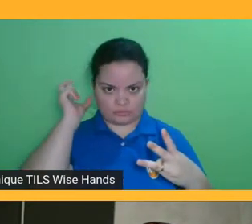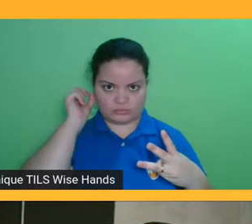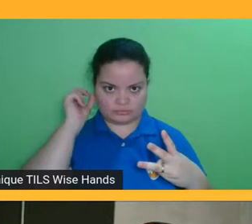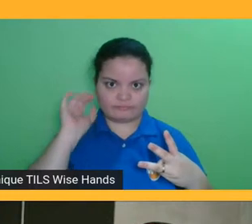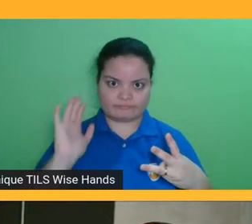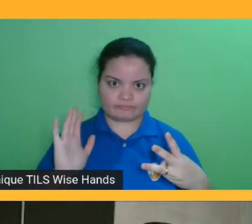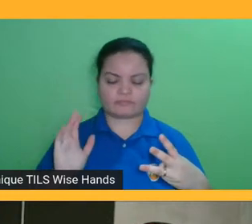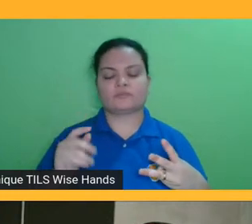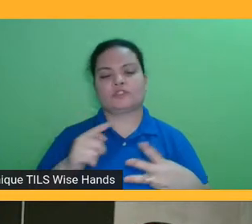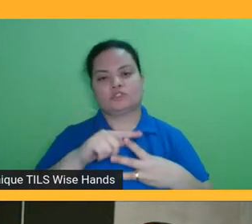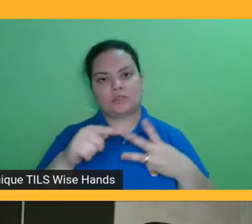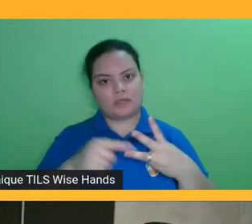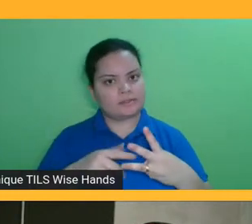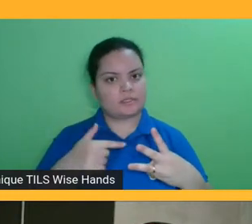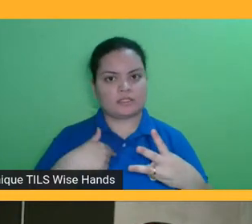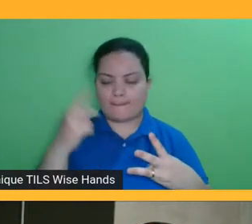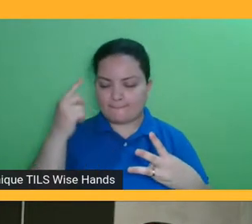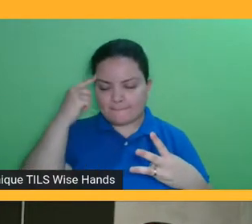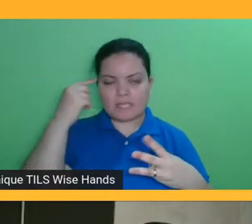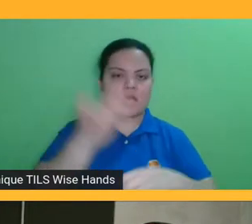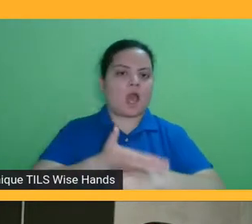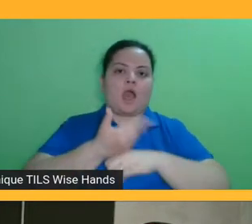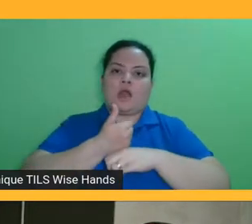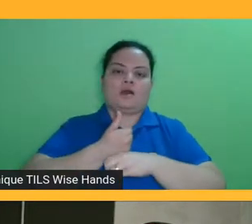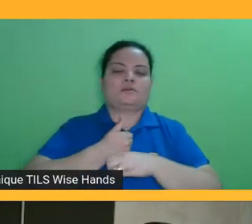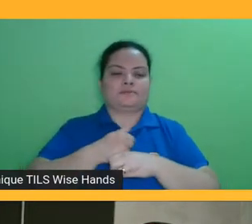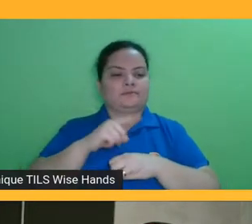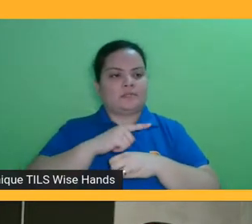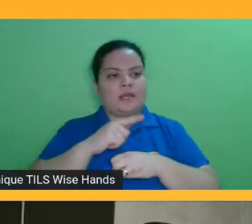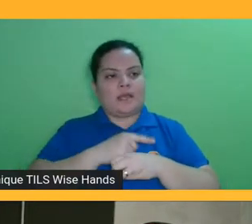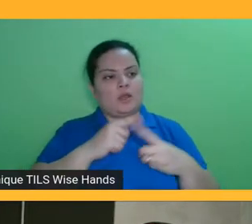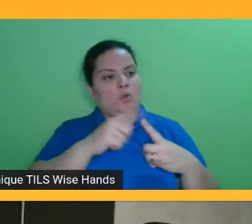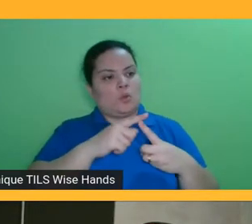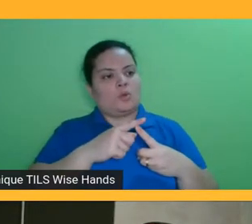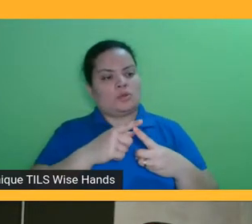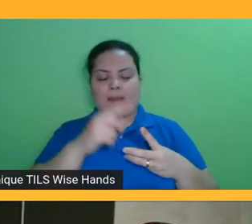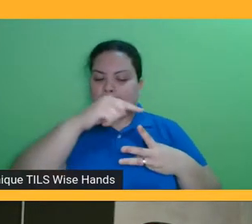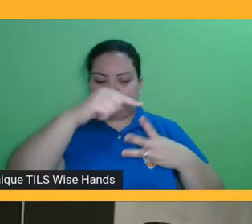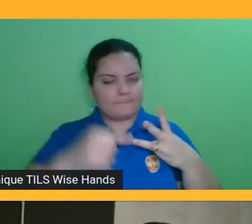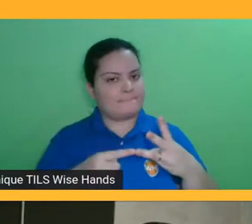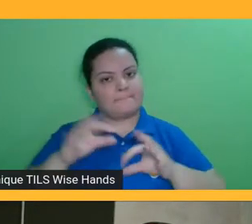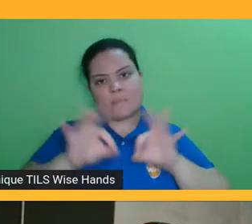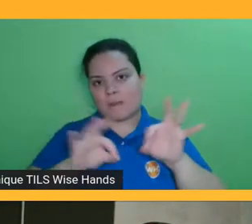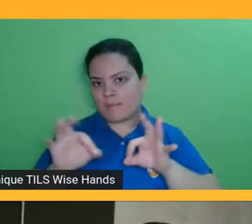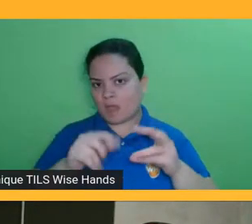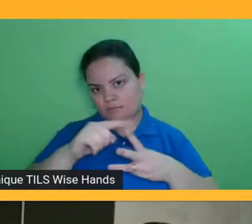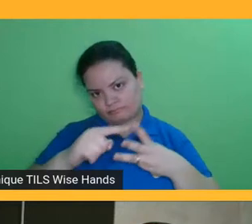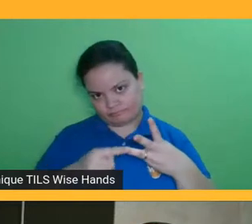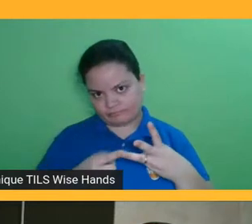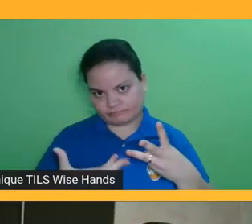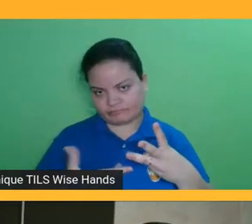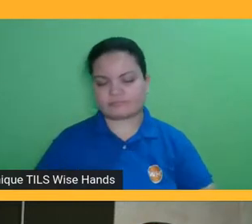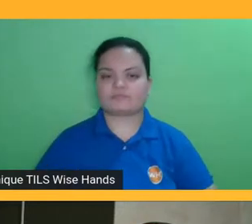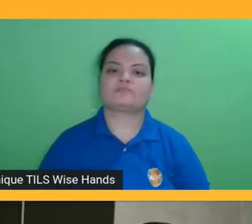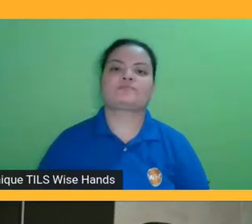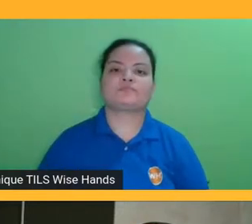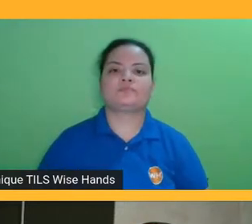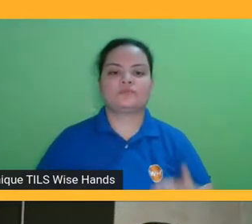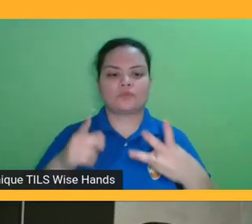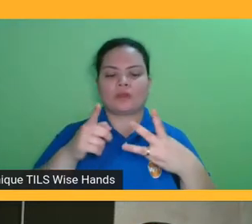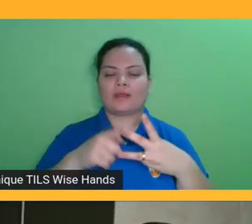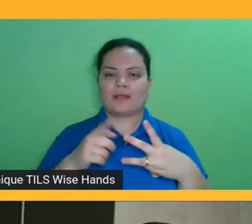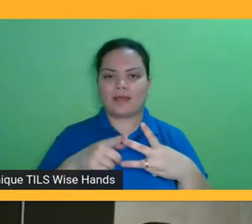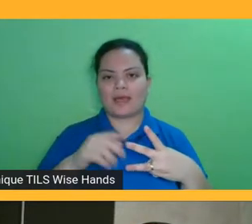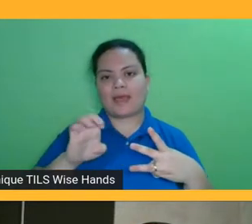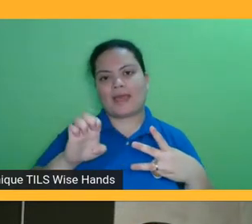desde o começo mesmo. O ebook já entra num fluxo muito parecido com o do livro impresso,